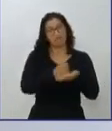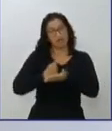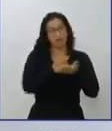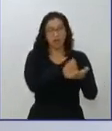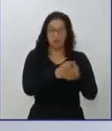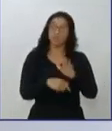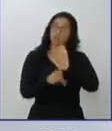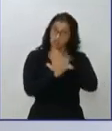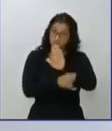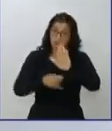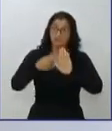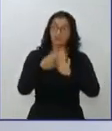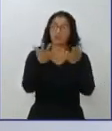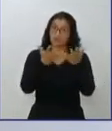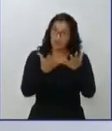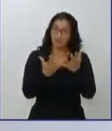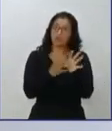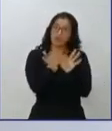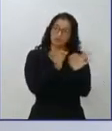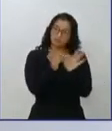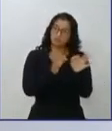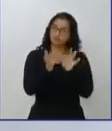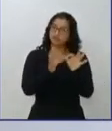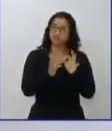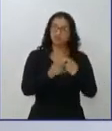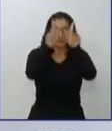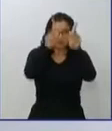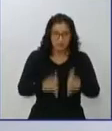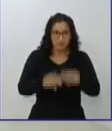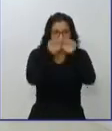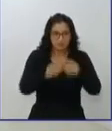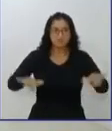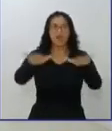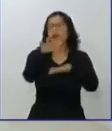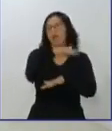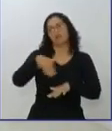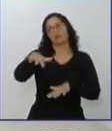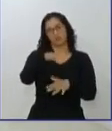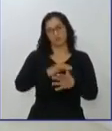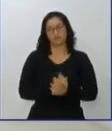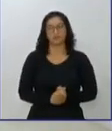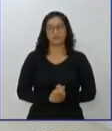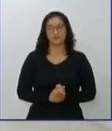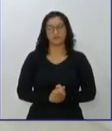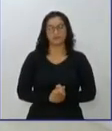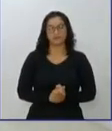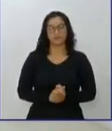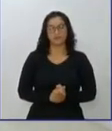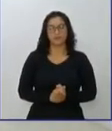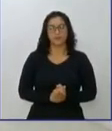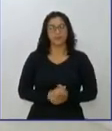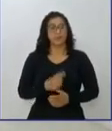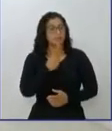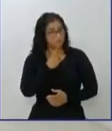ampliados. Eu quero cuidar de você, povo. Pode ficar tranquilo. Capitão Contar, o senhor, no seu plano de